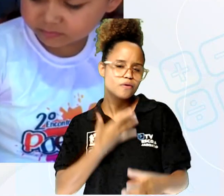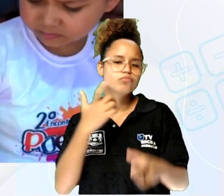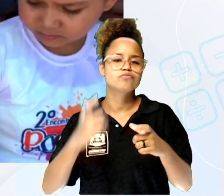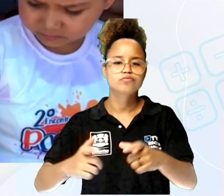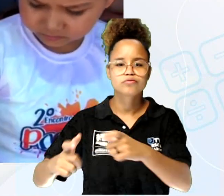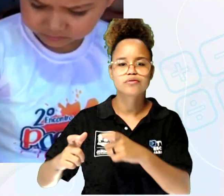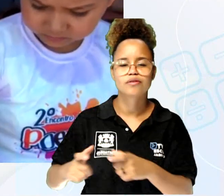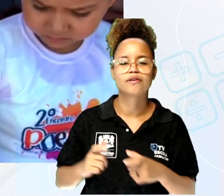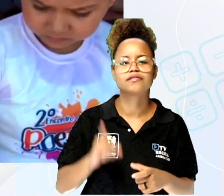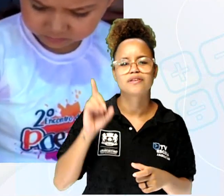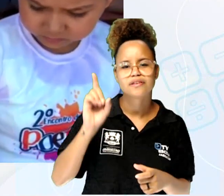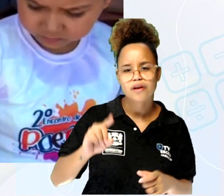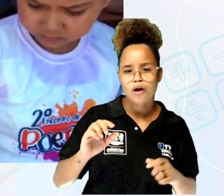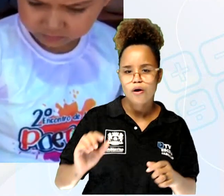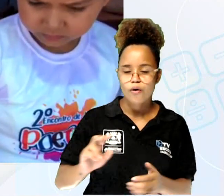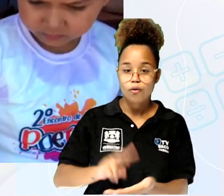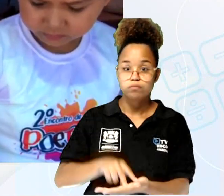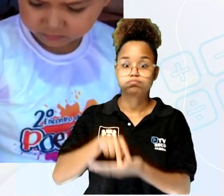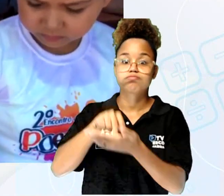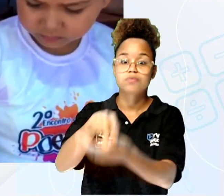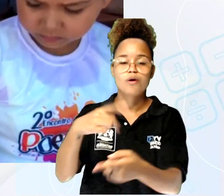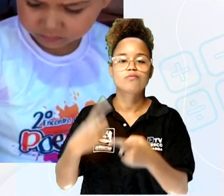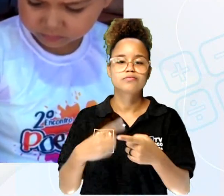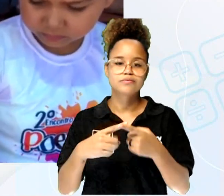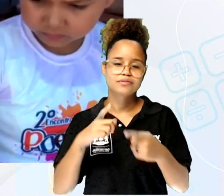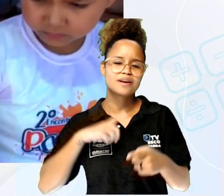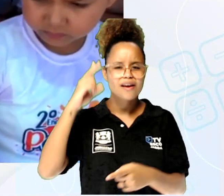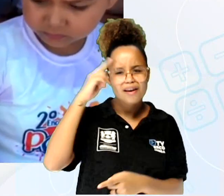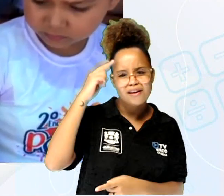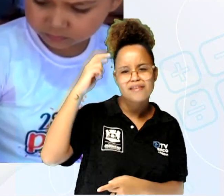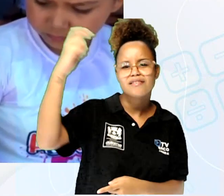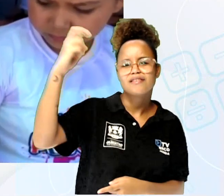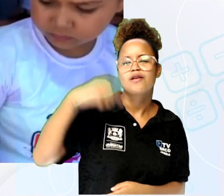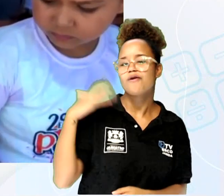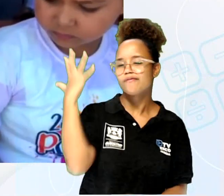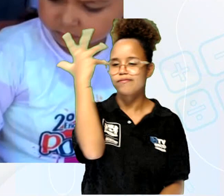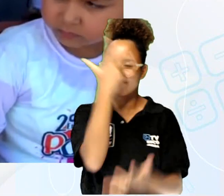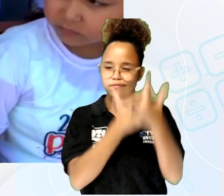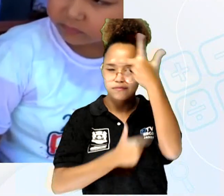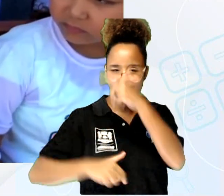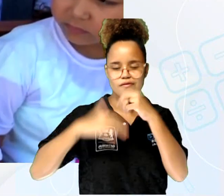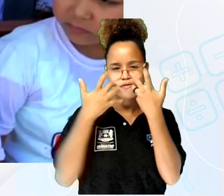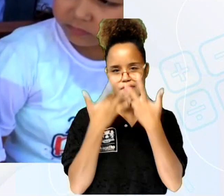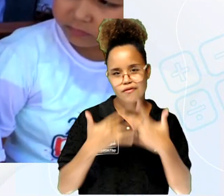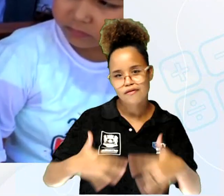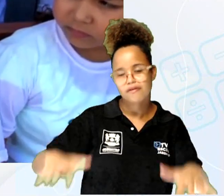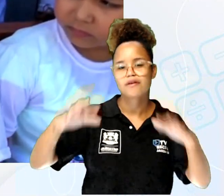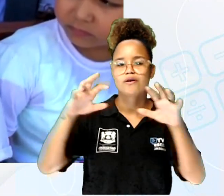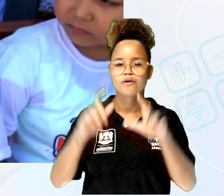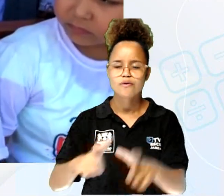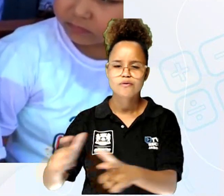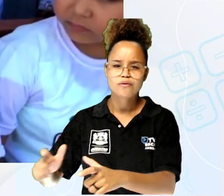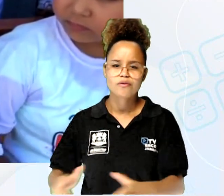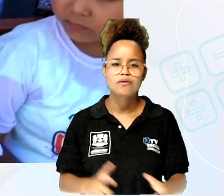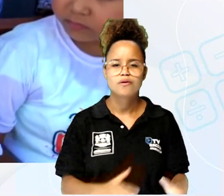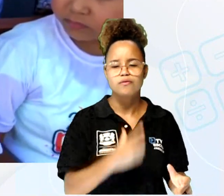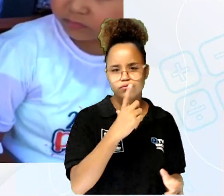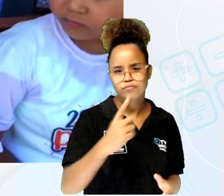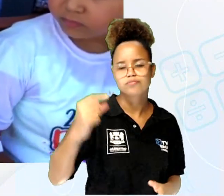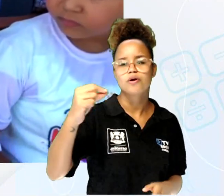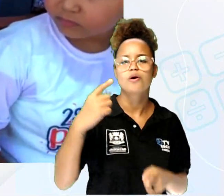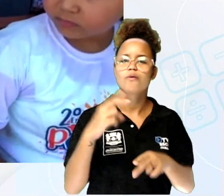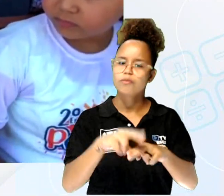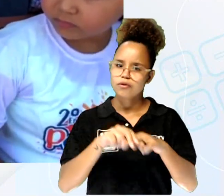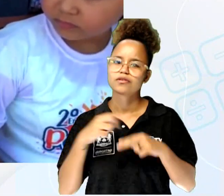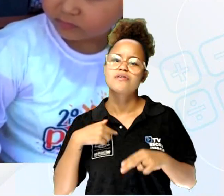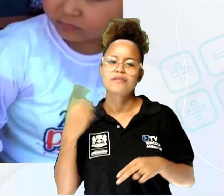Serás sempre enaltecida, pois é benção cultural. Sua beleza é natural, terra do monte do galo. Por isso que sempre